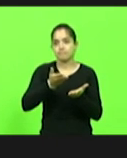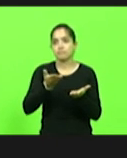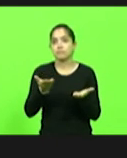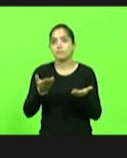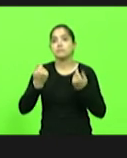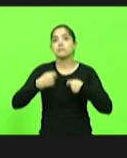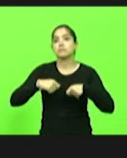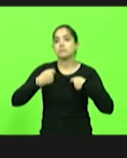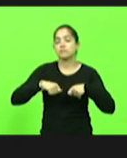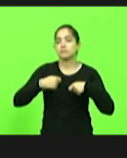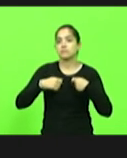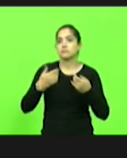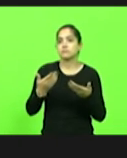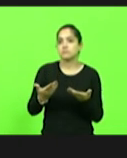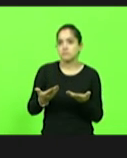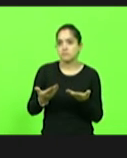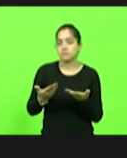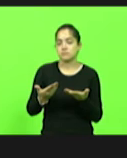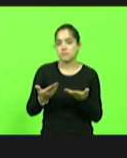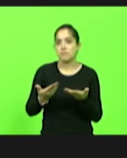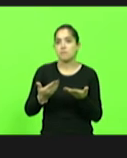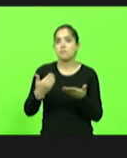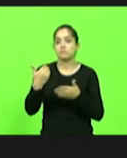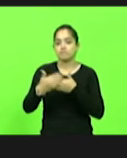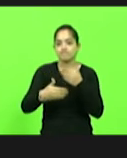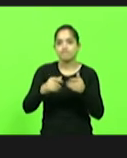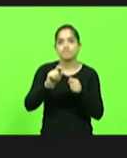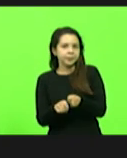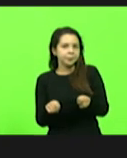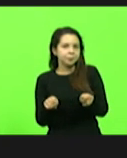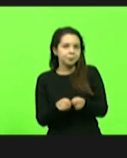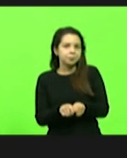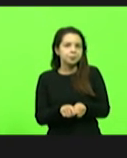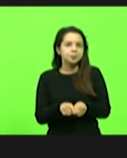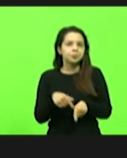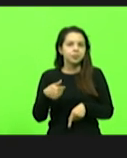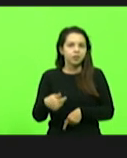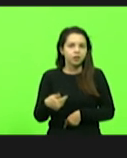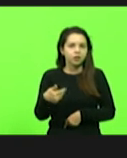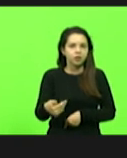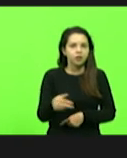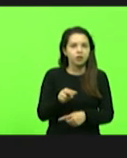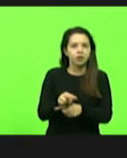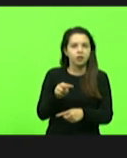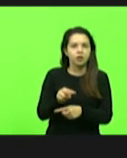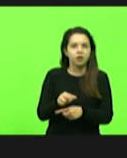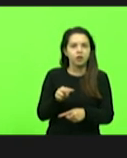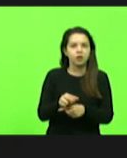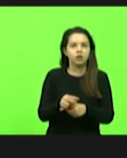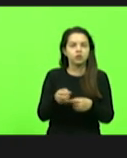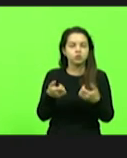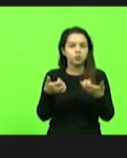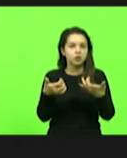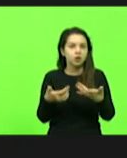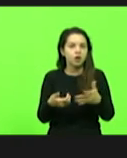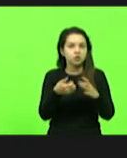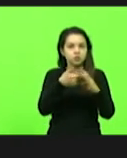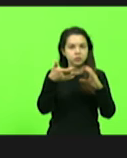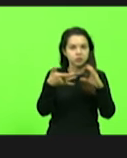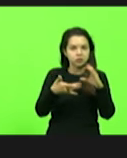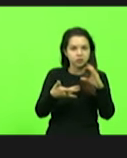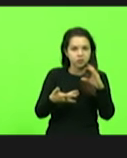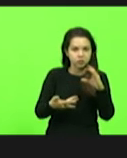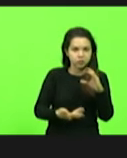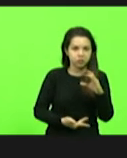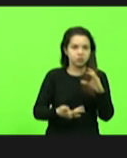necessário para a execução da política pública. A presidente do Colegiado Estadual de Gestores Municipais de Assistência